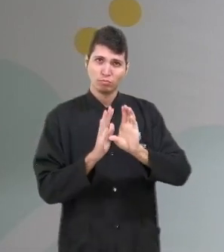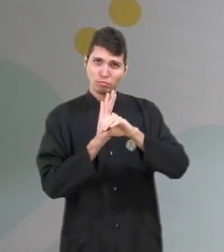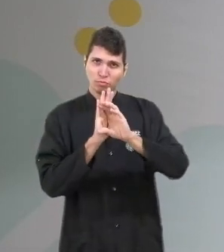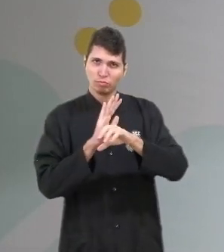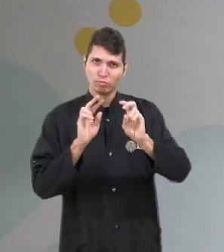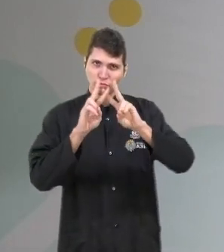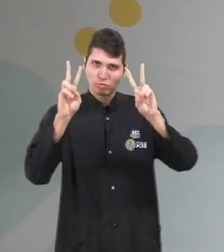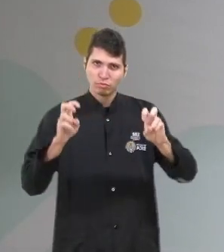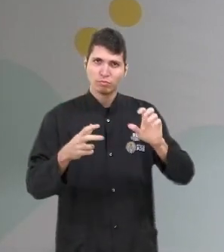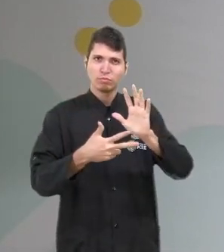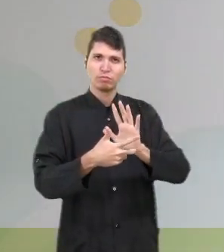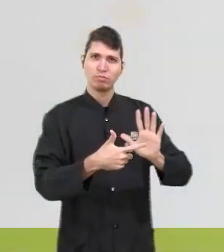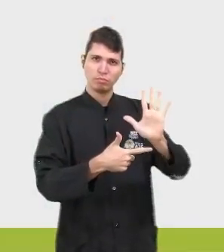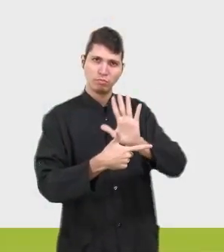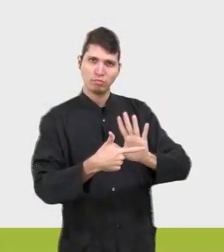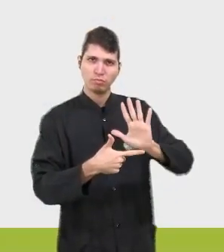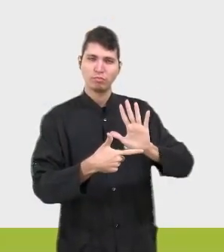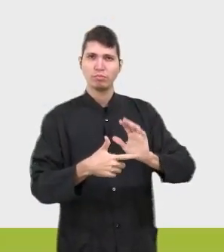geometria plana.